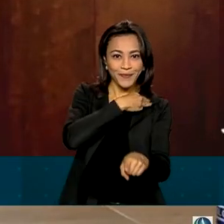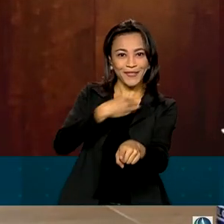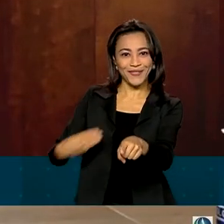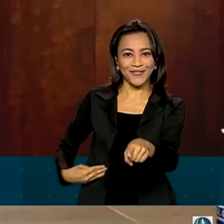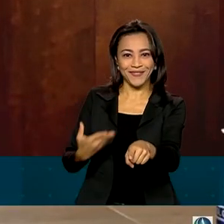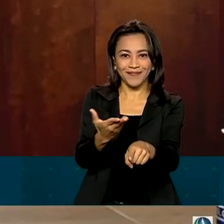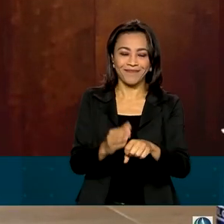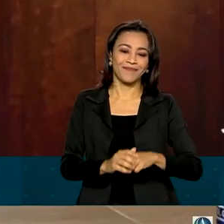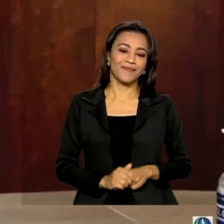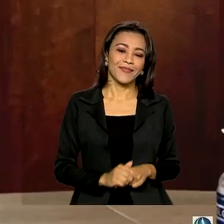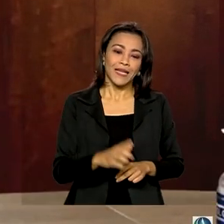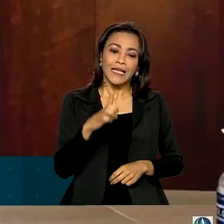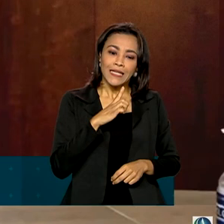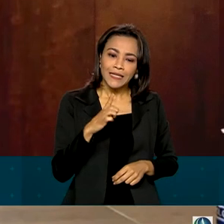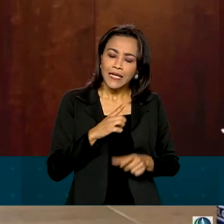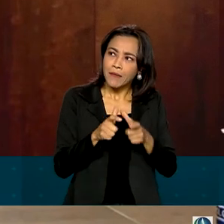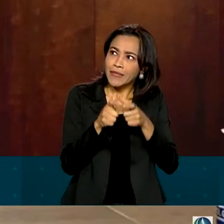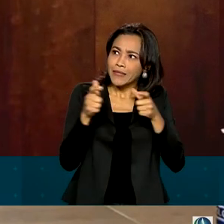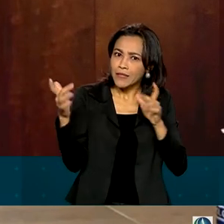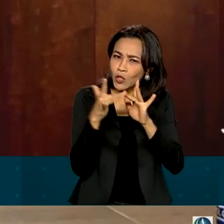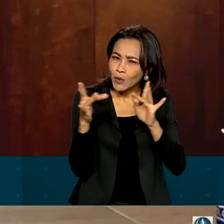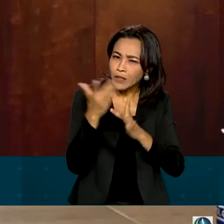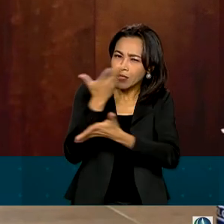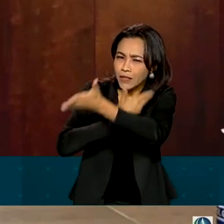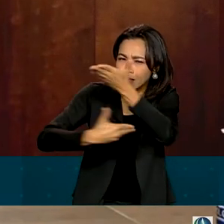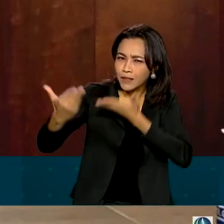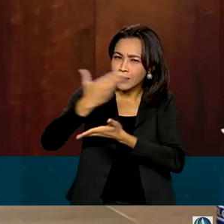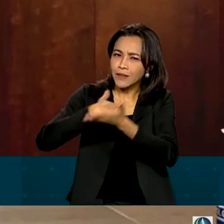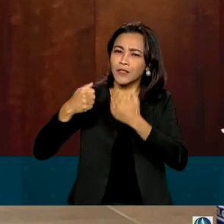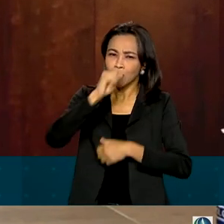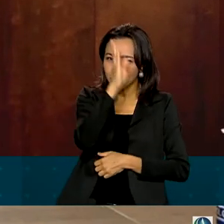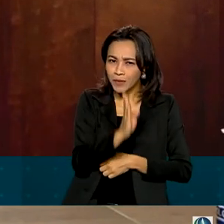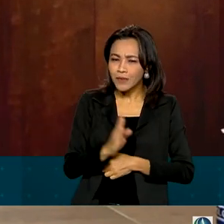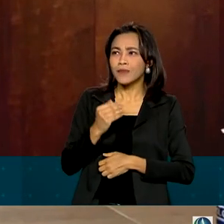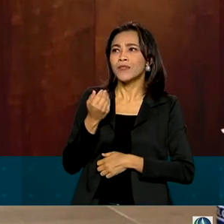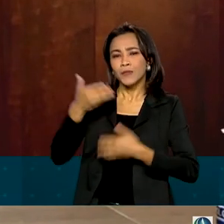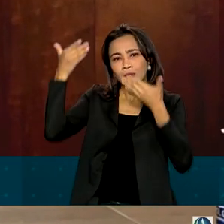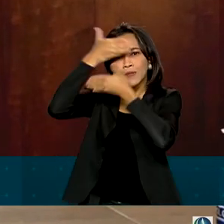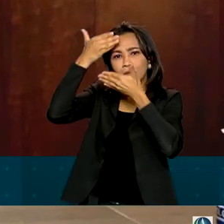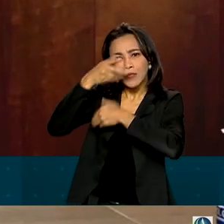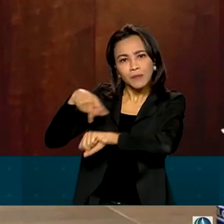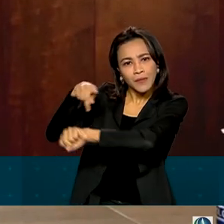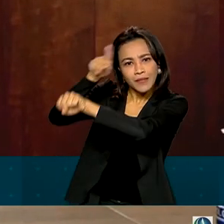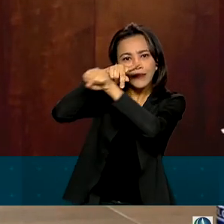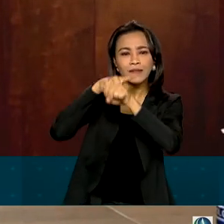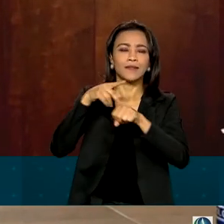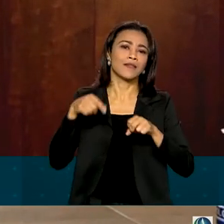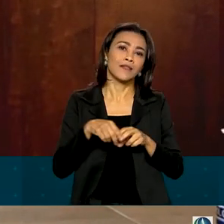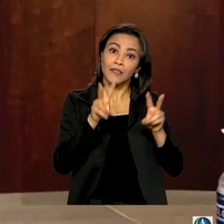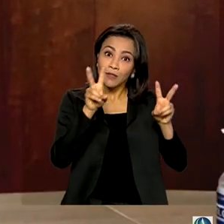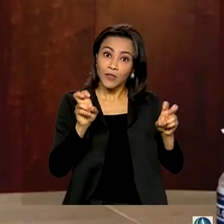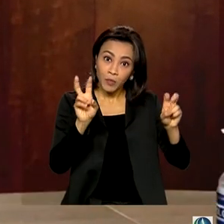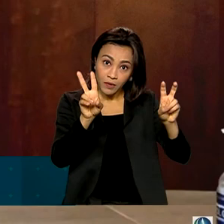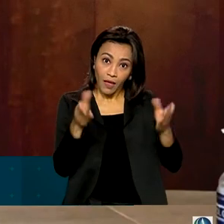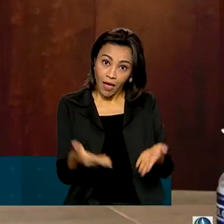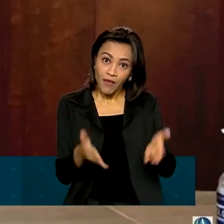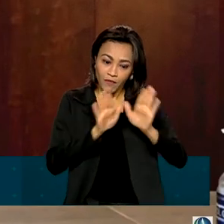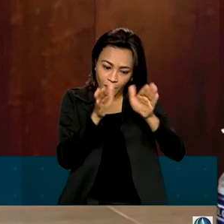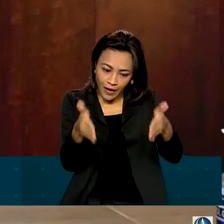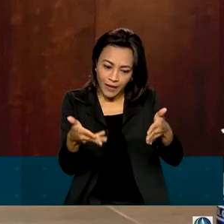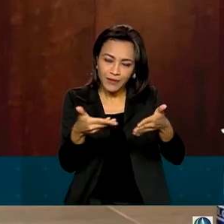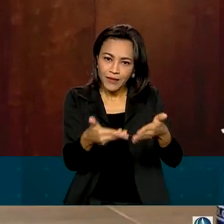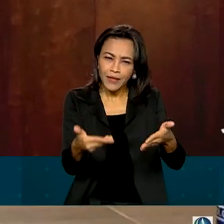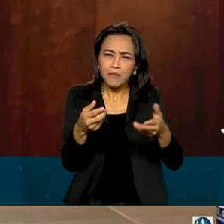Vemos que há espaço para a ampliação do comércio entre o Brasil e o mundo árabe, bem como diversificação da pauta, atualmente concentrada